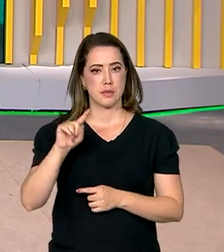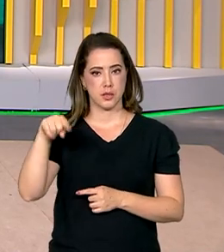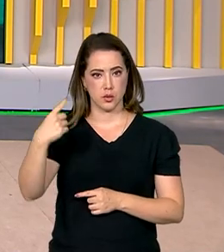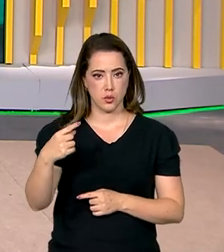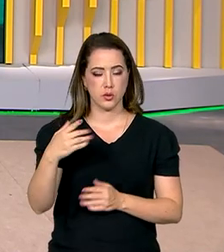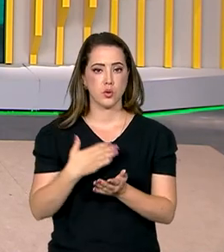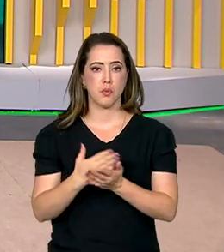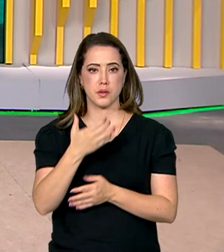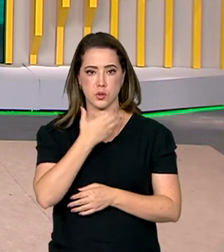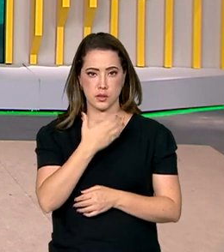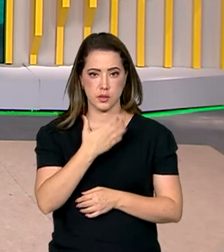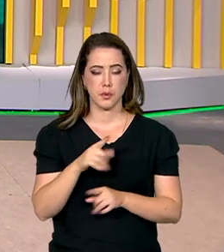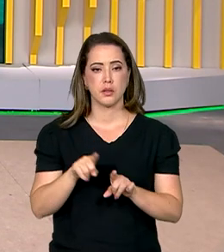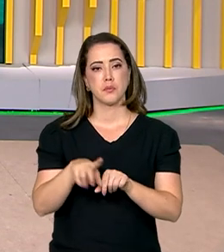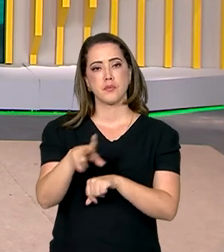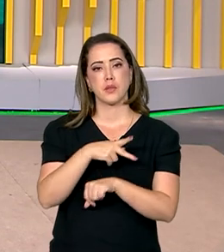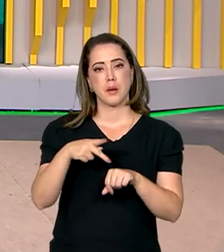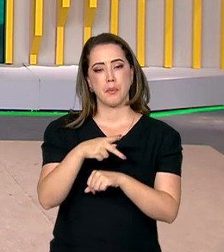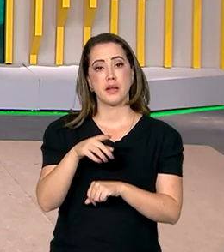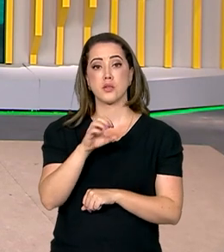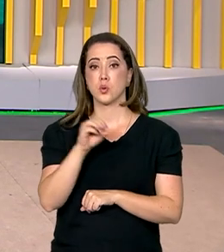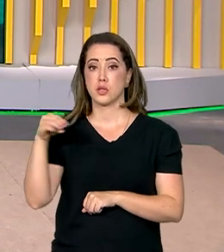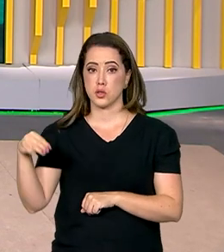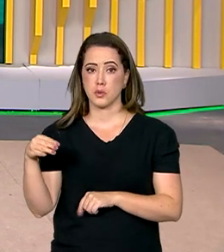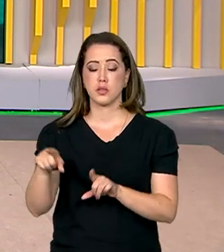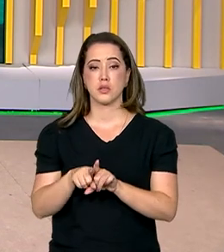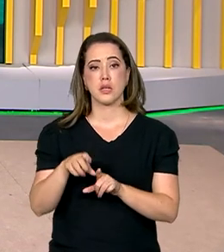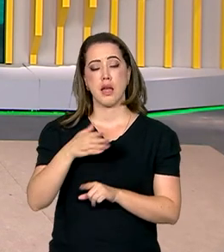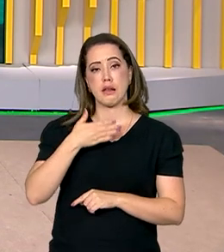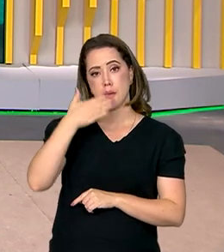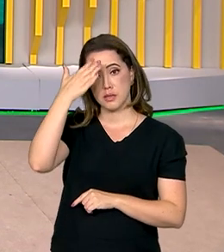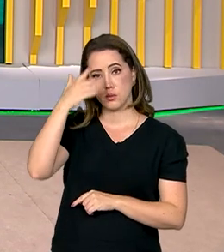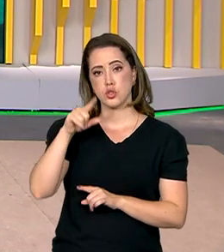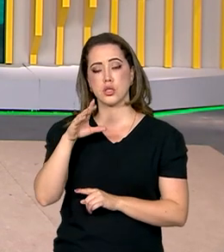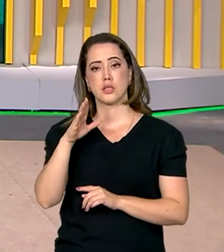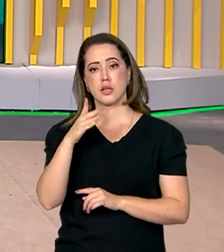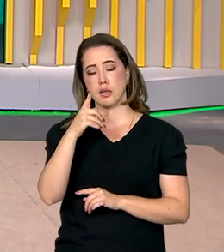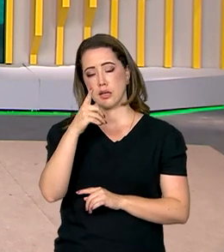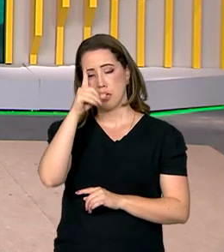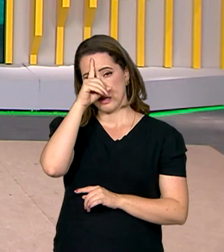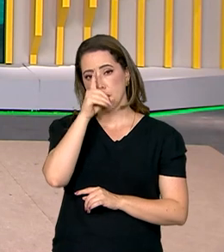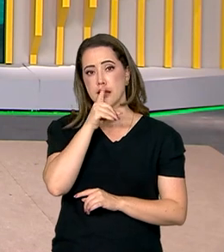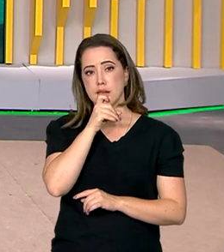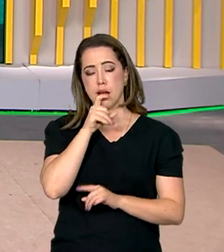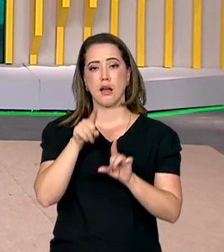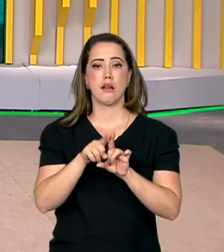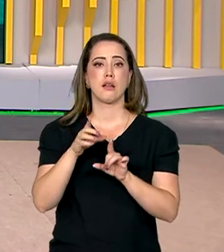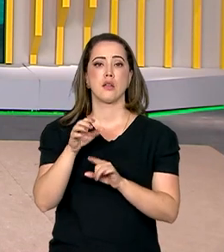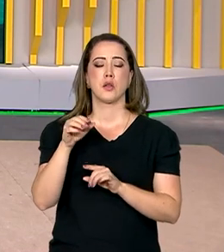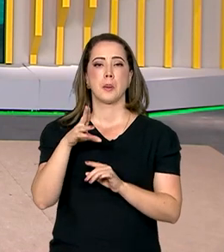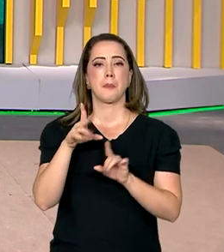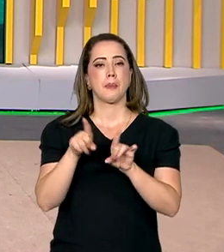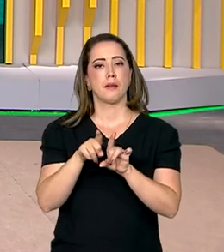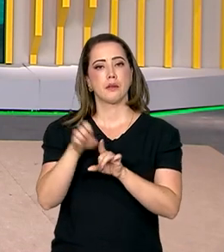vem e o começo de dezembro, incluindo países do Oriente Médio, como a Arábia Saudita, Catar, Emirados Árabes e também da Europa,